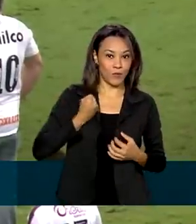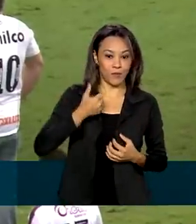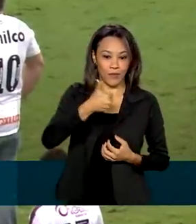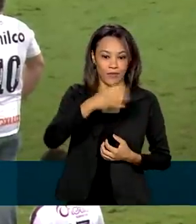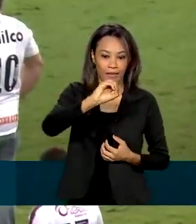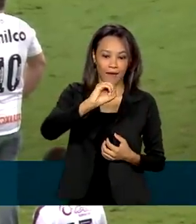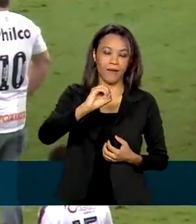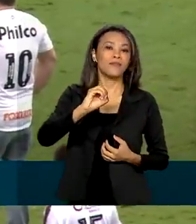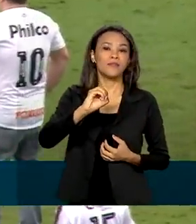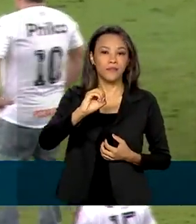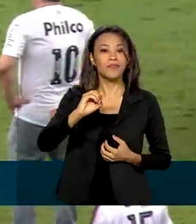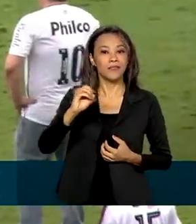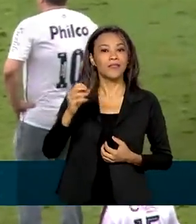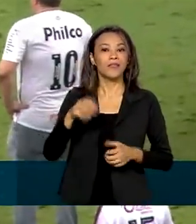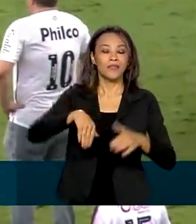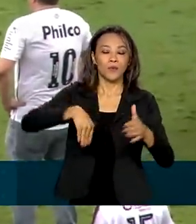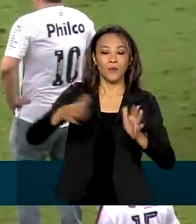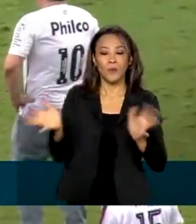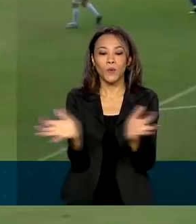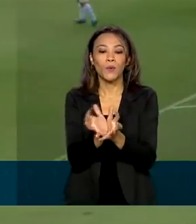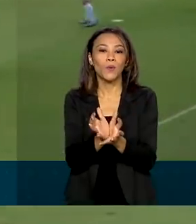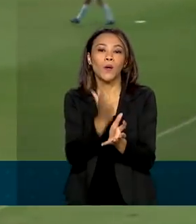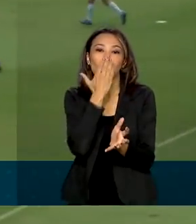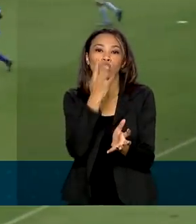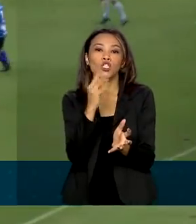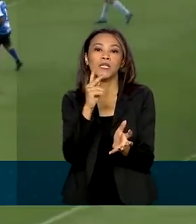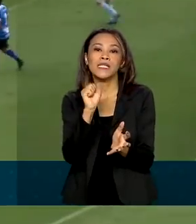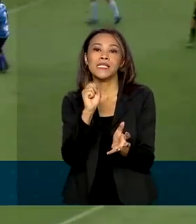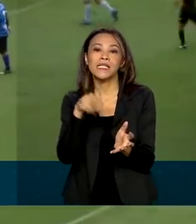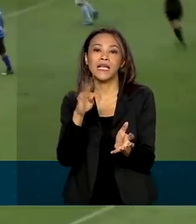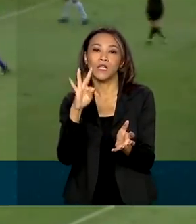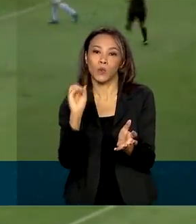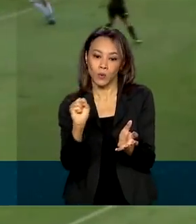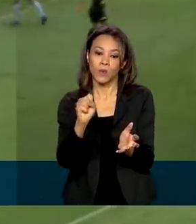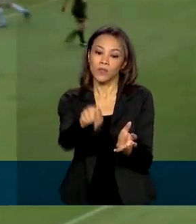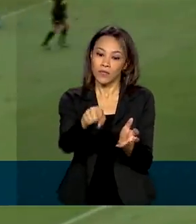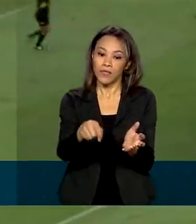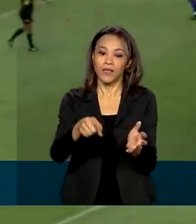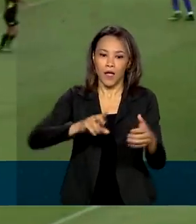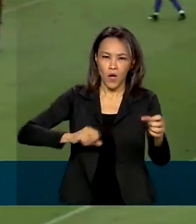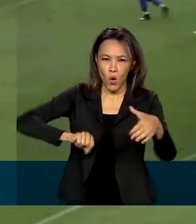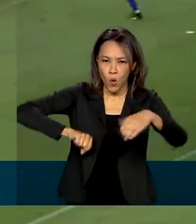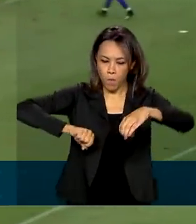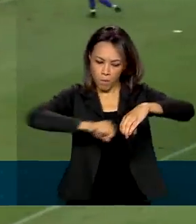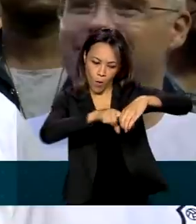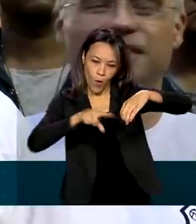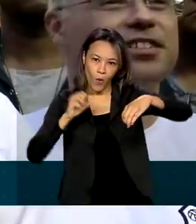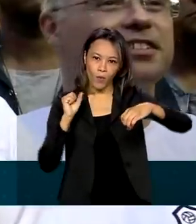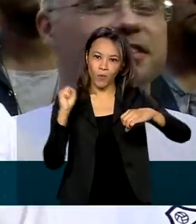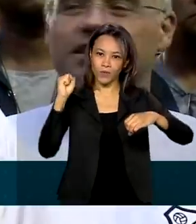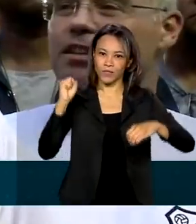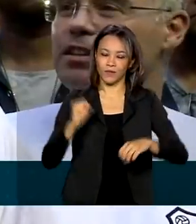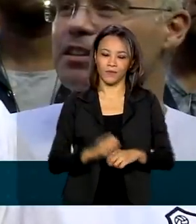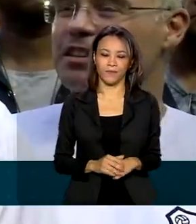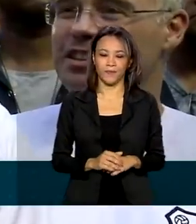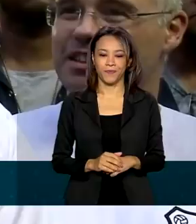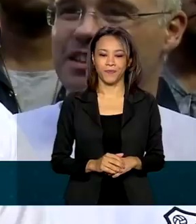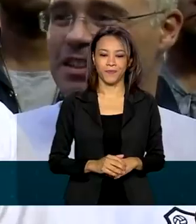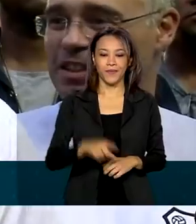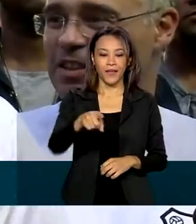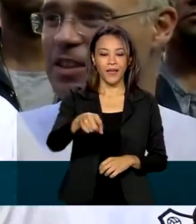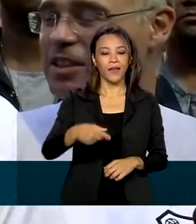o presidente Jair Bolsonaro deu o pontapé inicial e ainda marcou o gol da partida. Foi uma honra para mim,